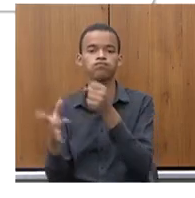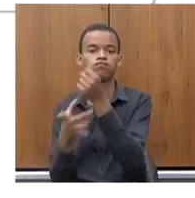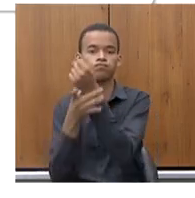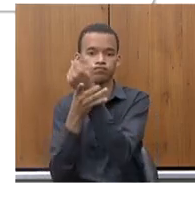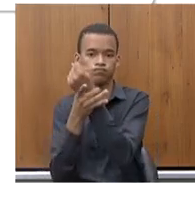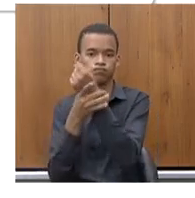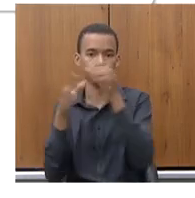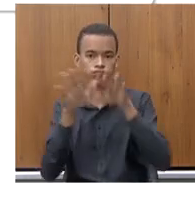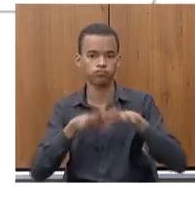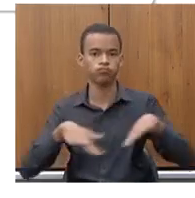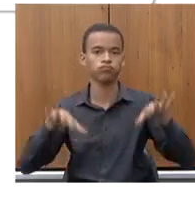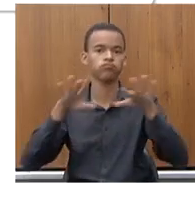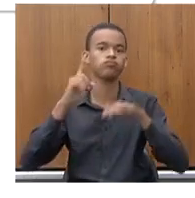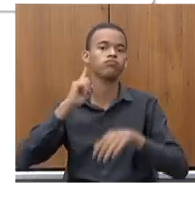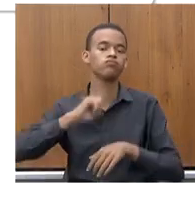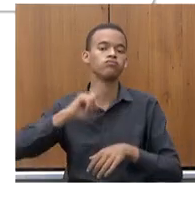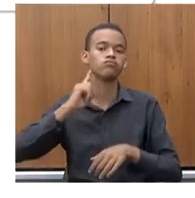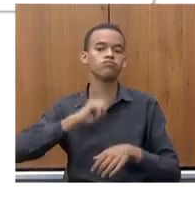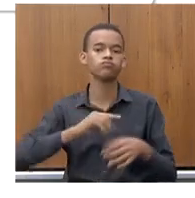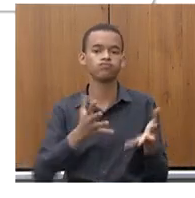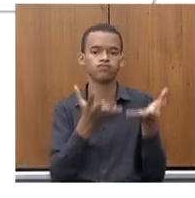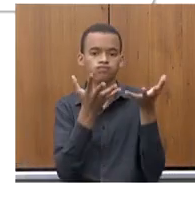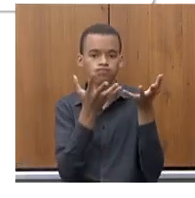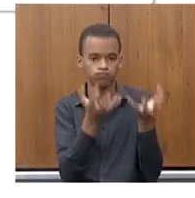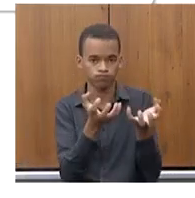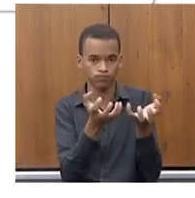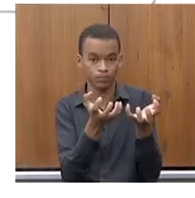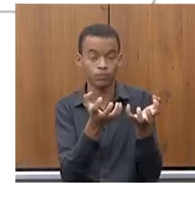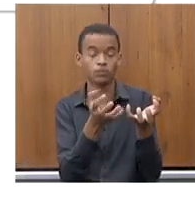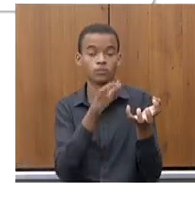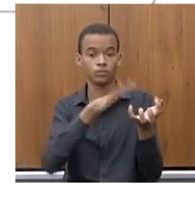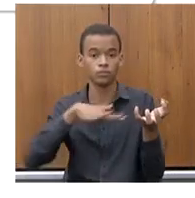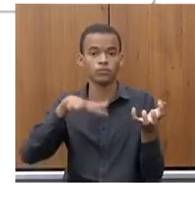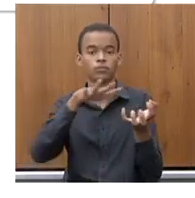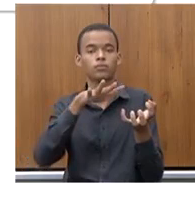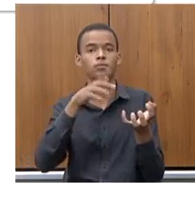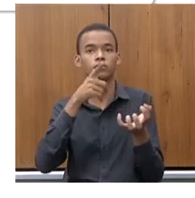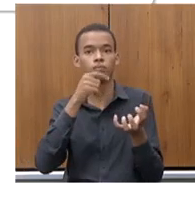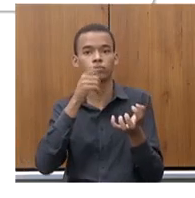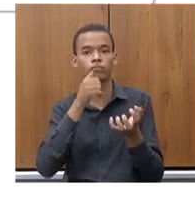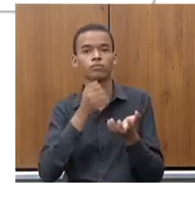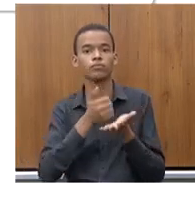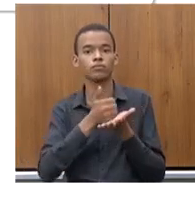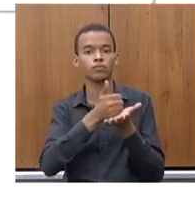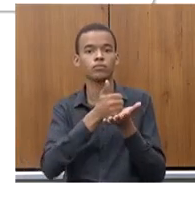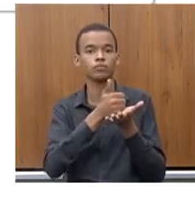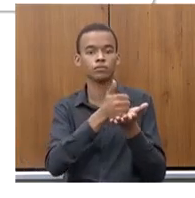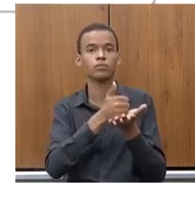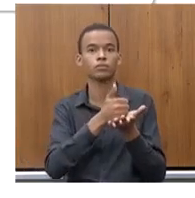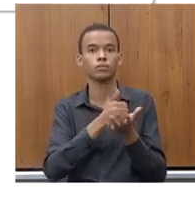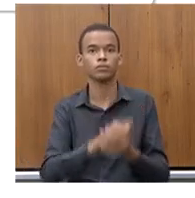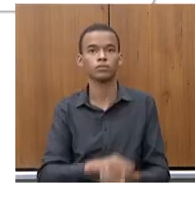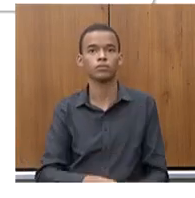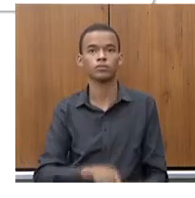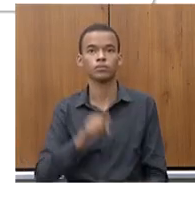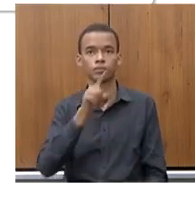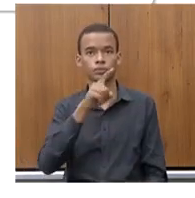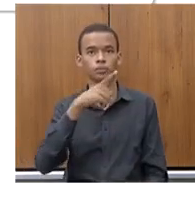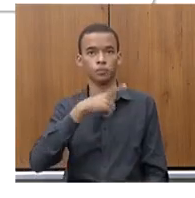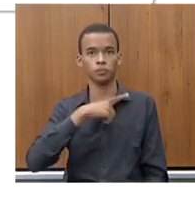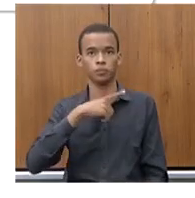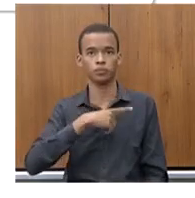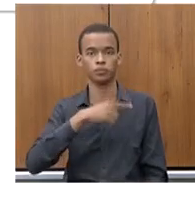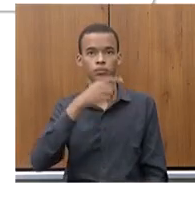e nessa linha nós temos 332 caixas d'água